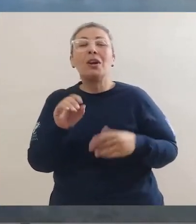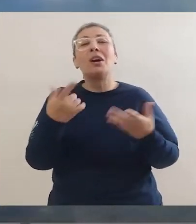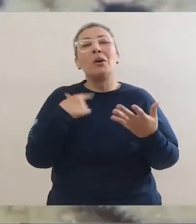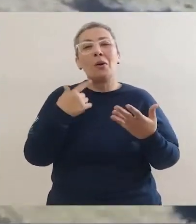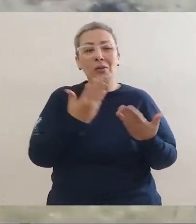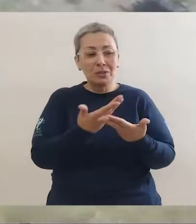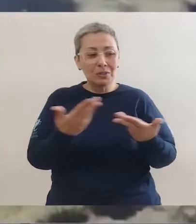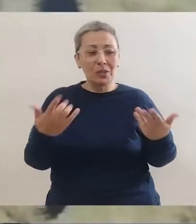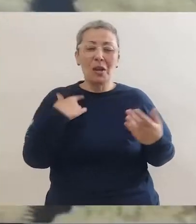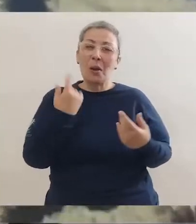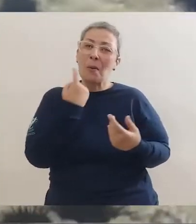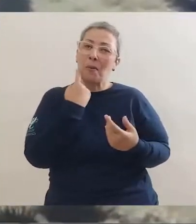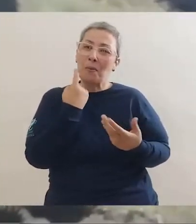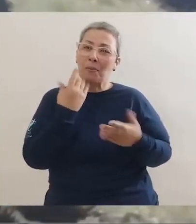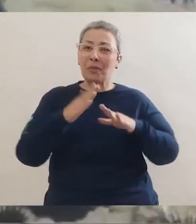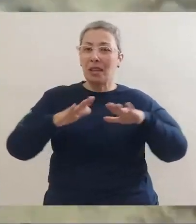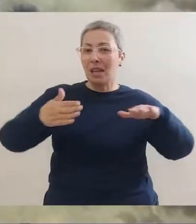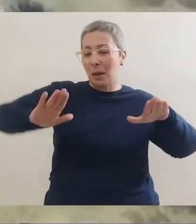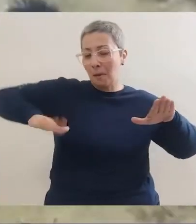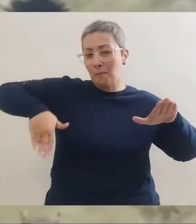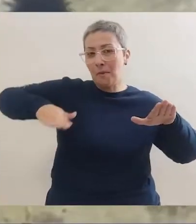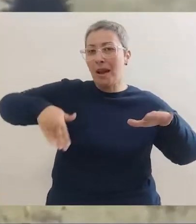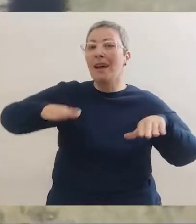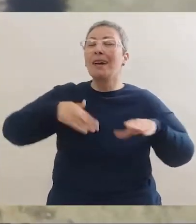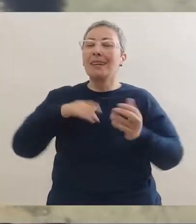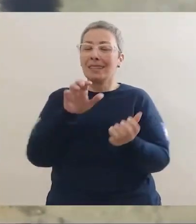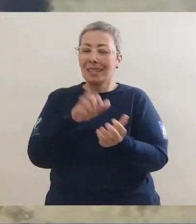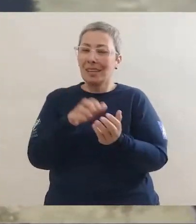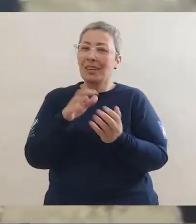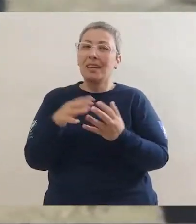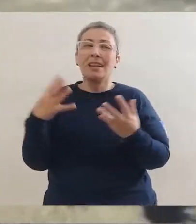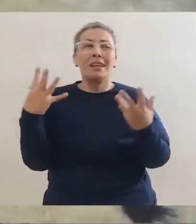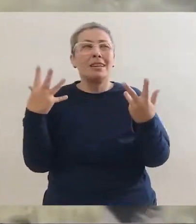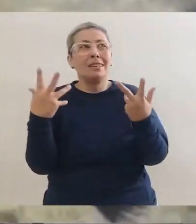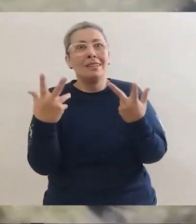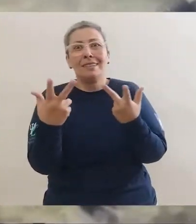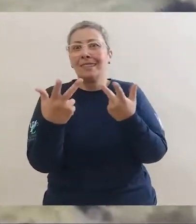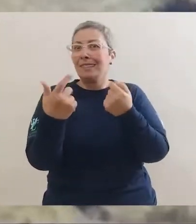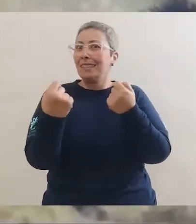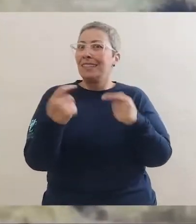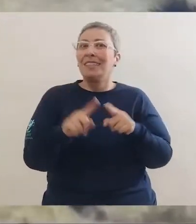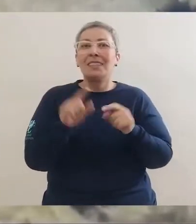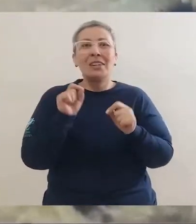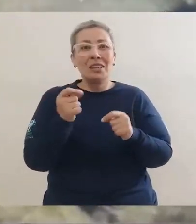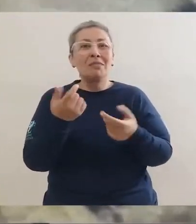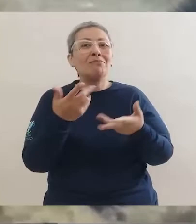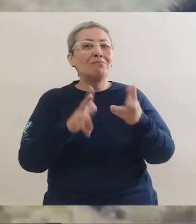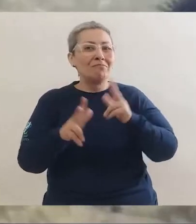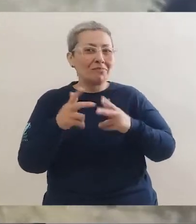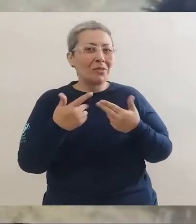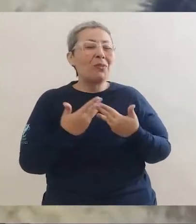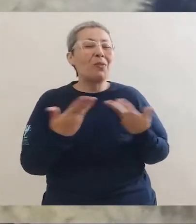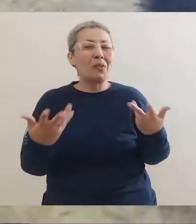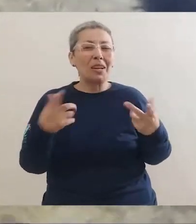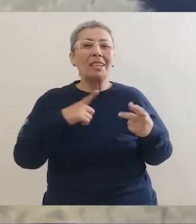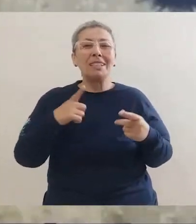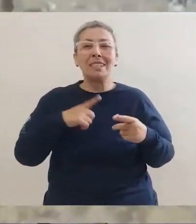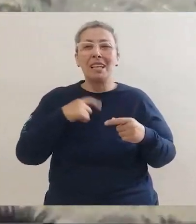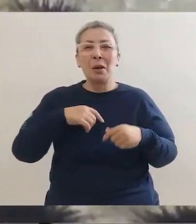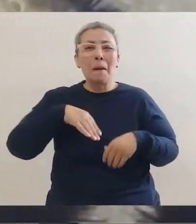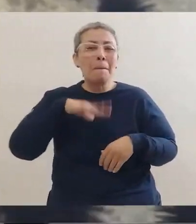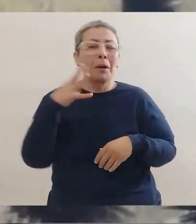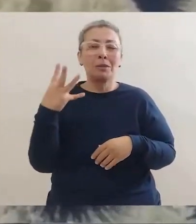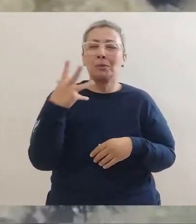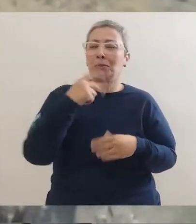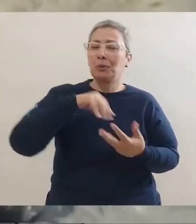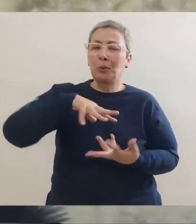ouriços e outros seres marinhos. As praias aqui de Pernambuco são incríveis. Dizem até